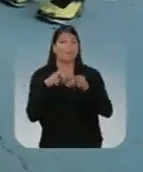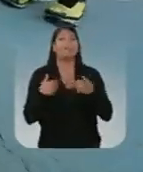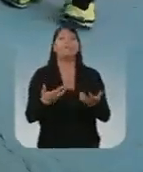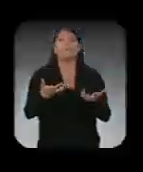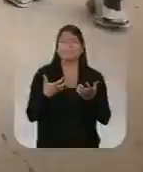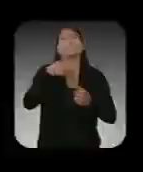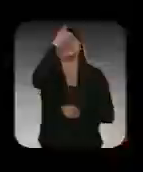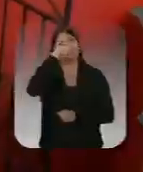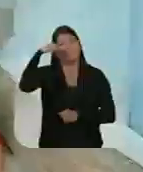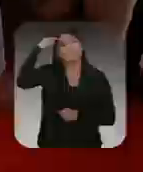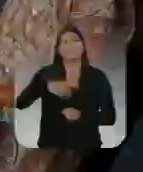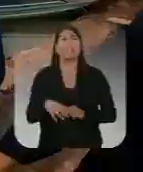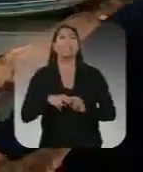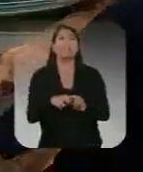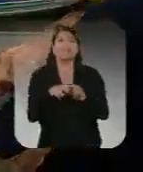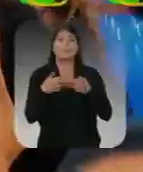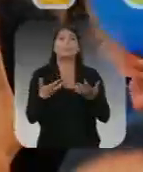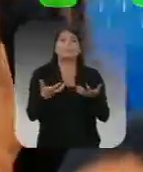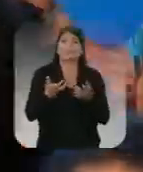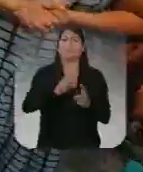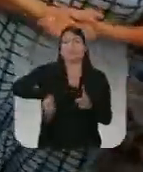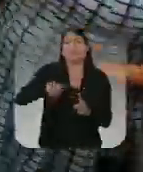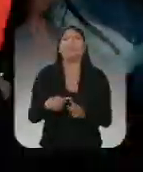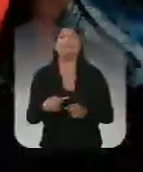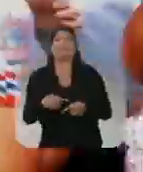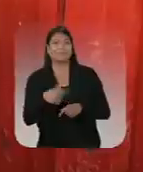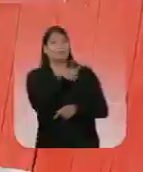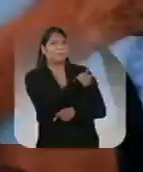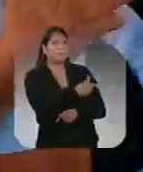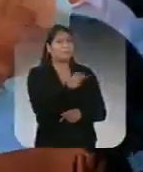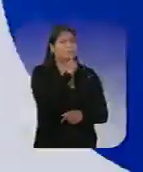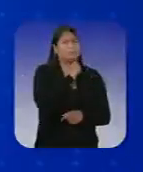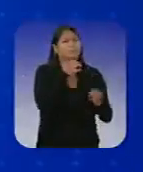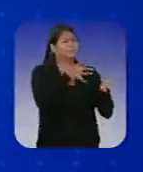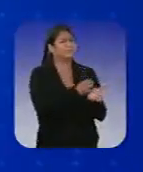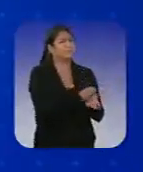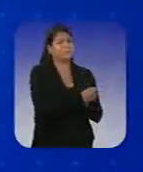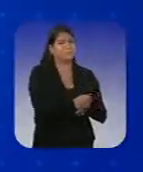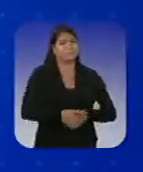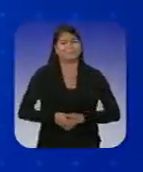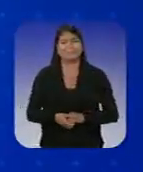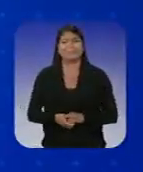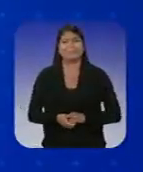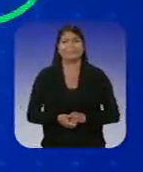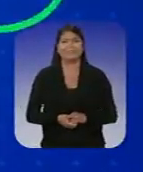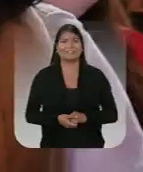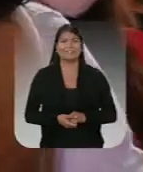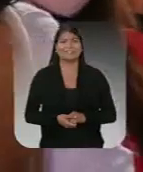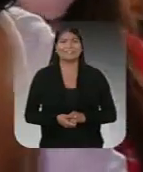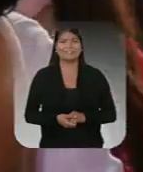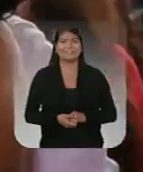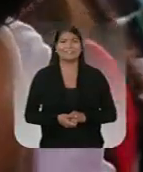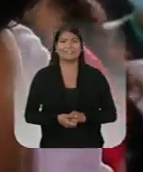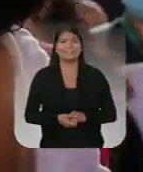o Wilson. É por isso que eu quero o Wilson. É por isso que eu quero mais. Porque os outros não dão mais.